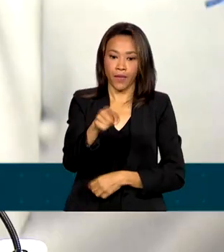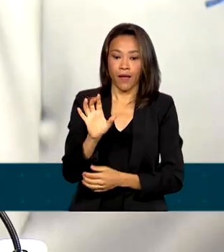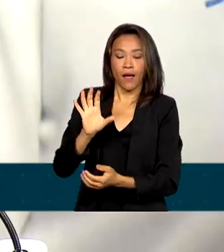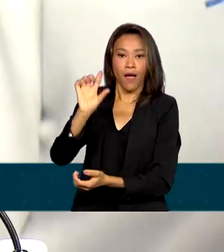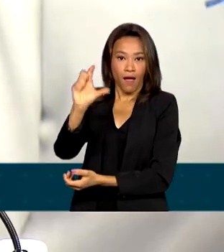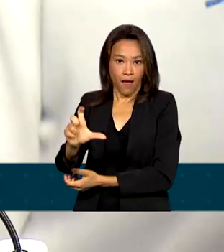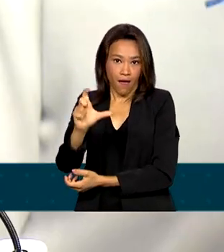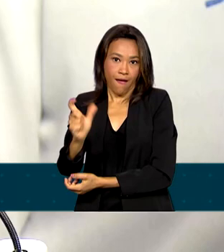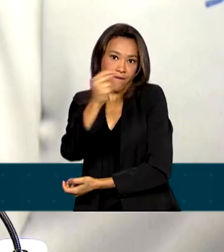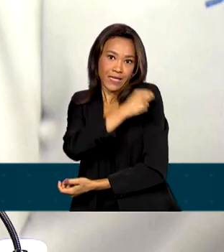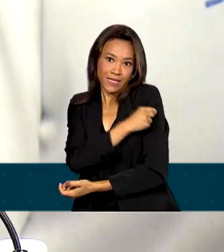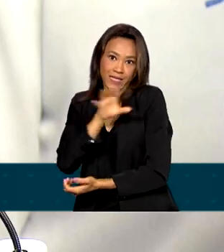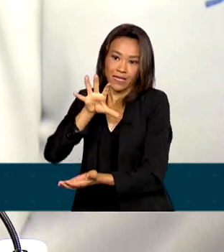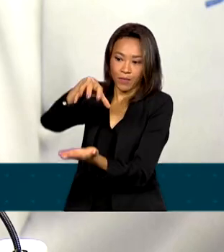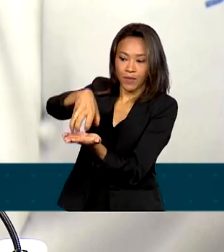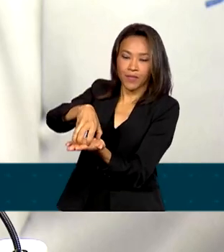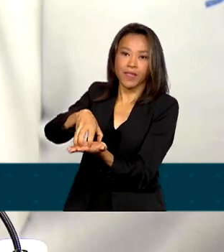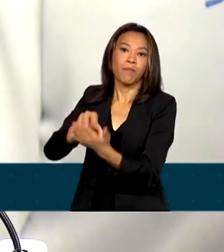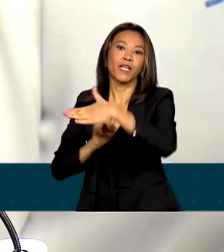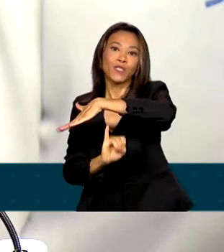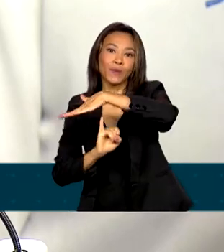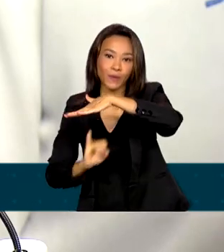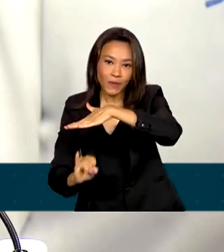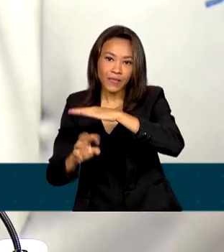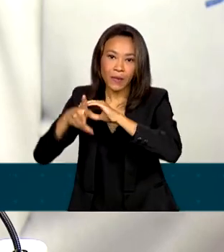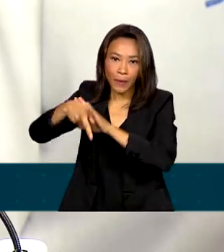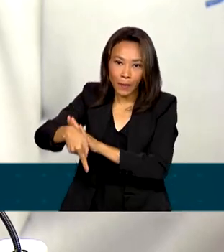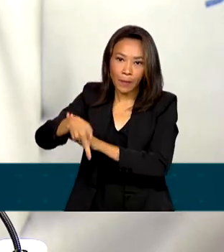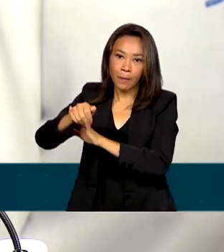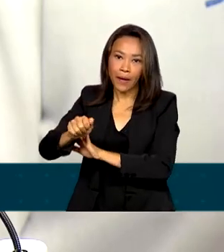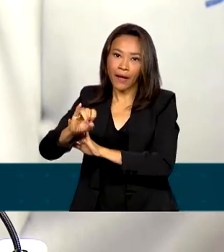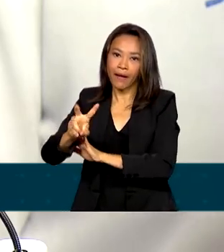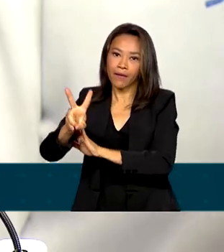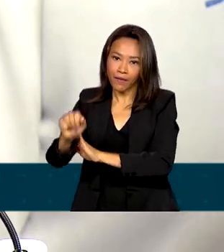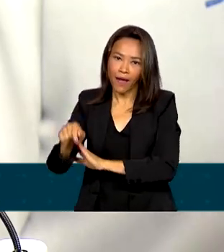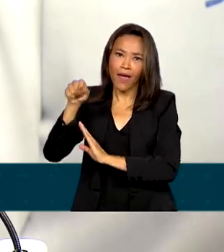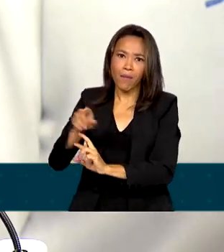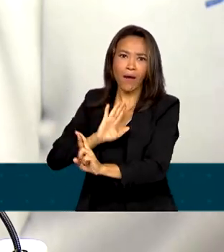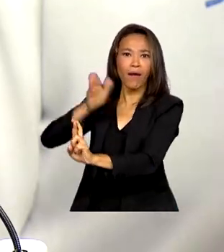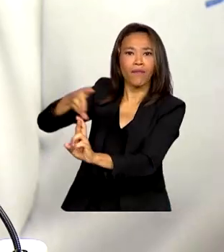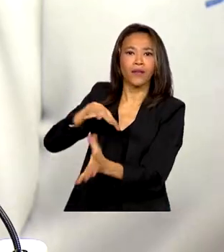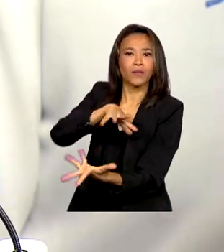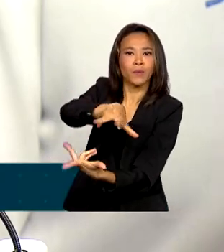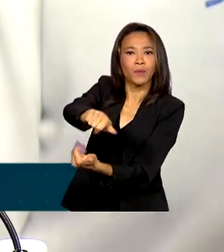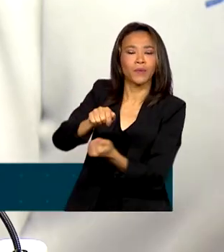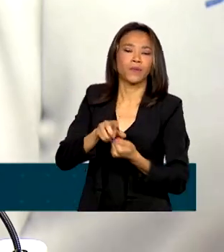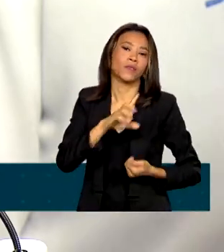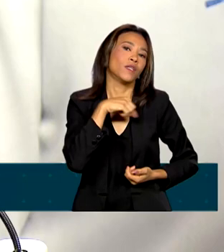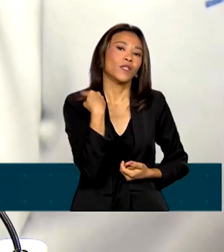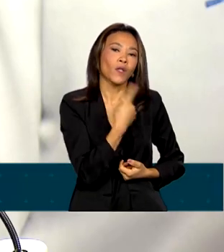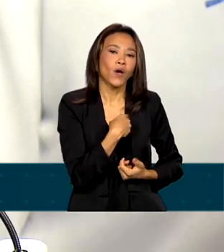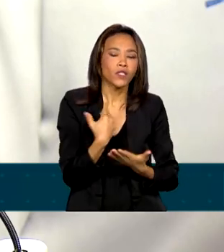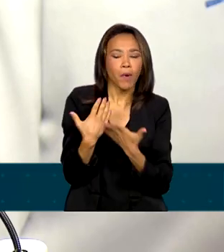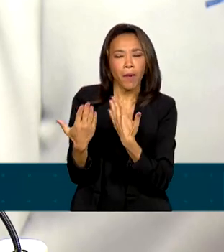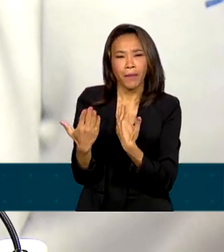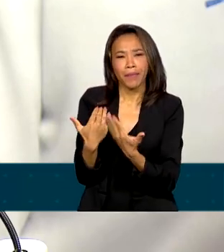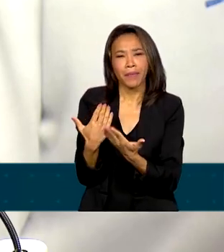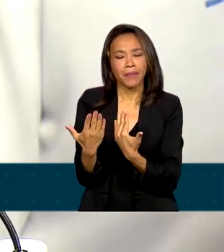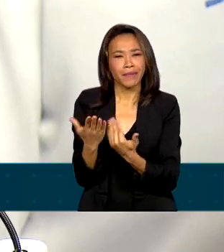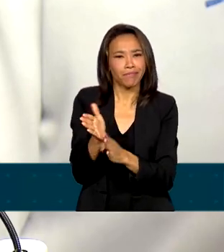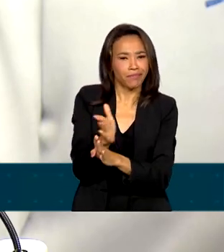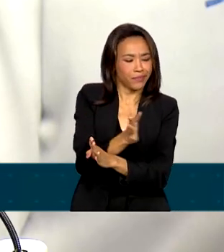Fundação Atalfo de Paiva é considerada a melhor vacina do mundo. E nós estávamos nessa situação